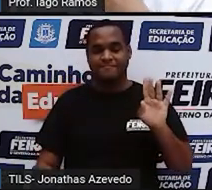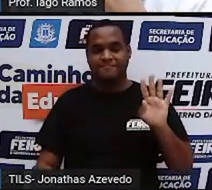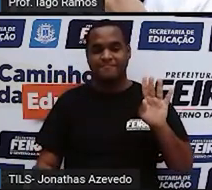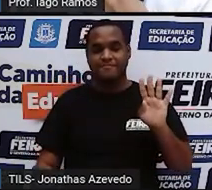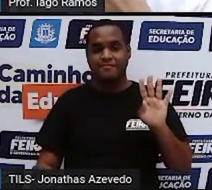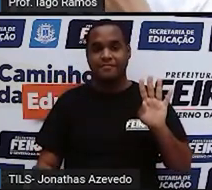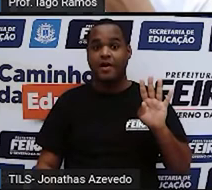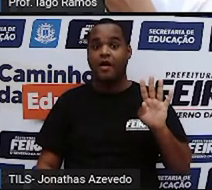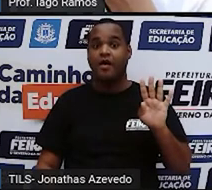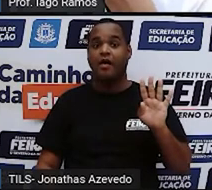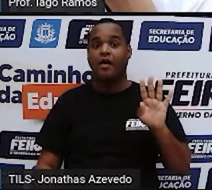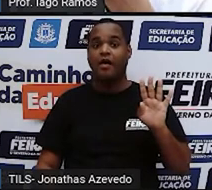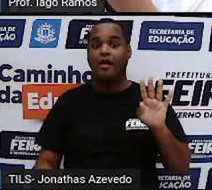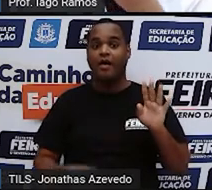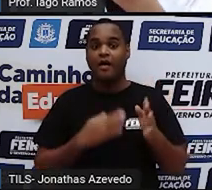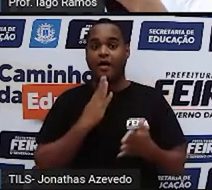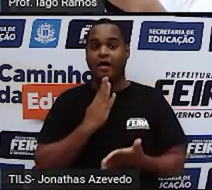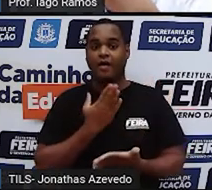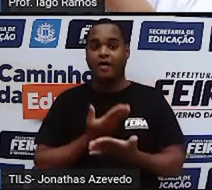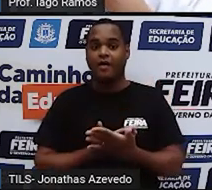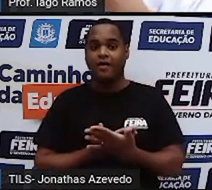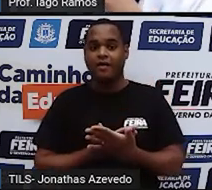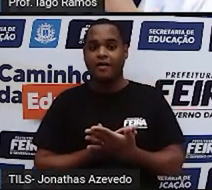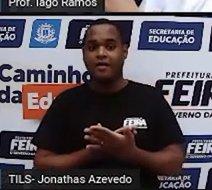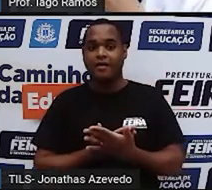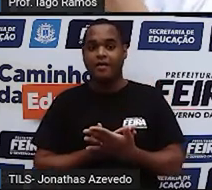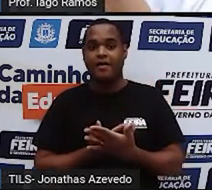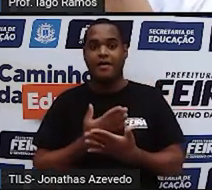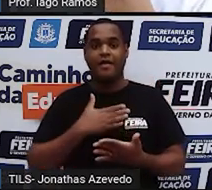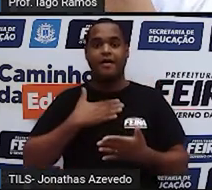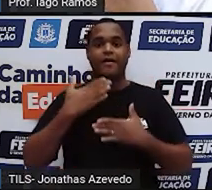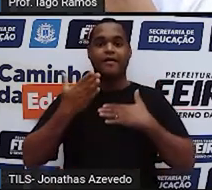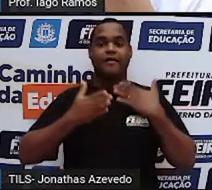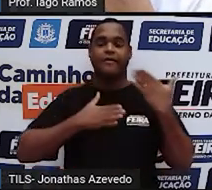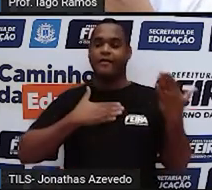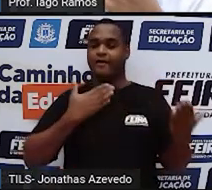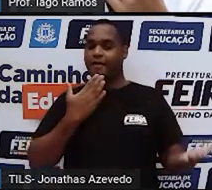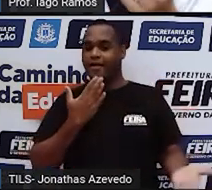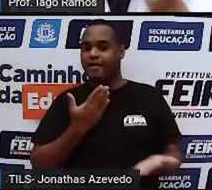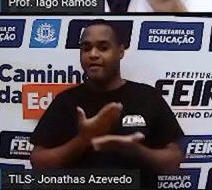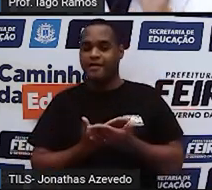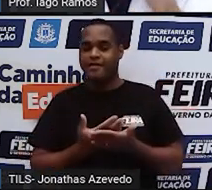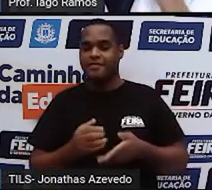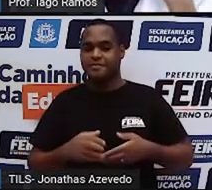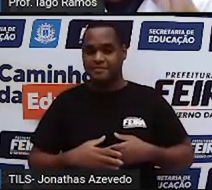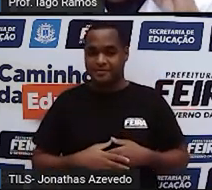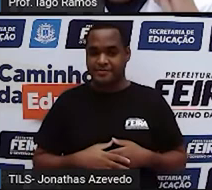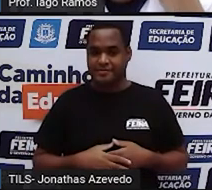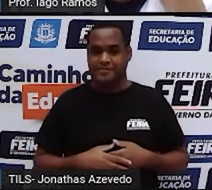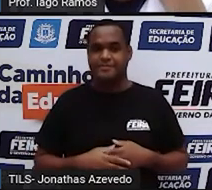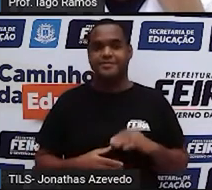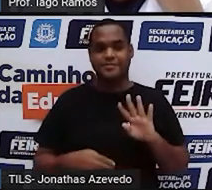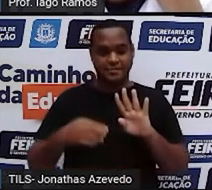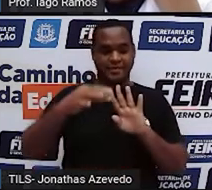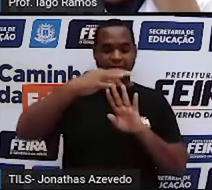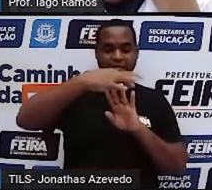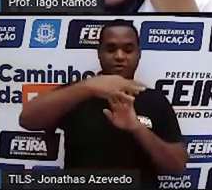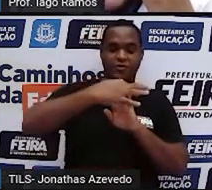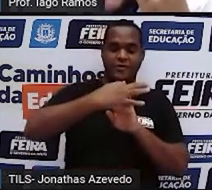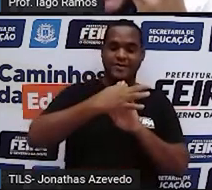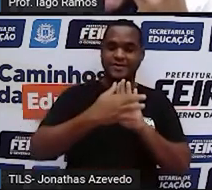Uau! É de espantar, não é? E os dois últimos